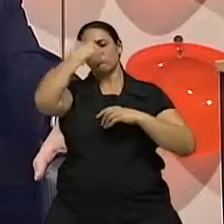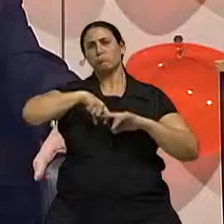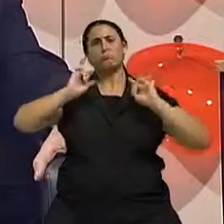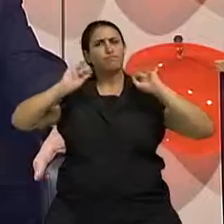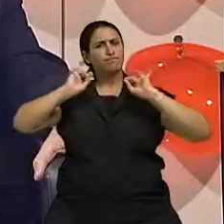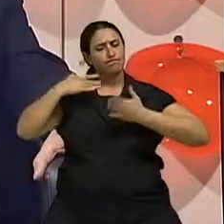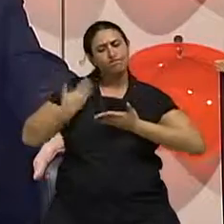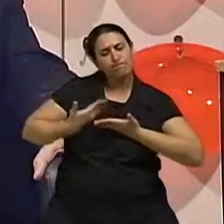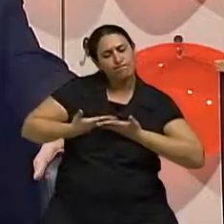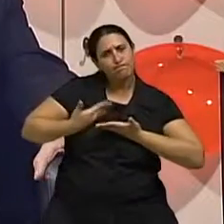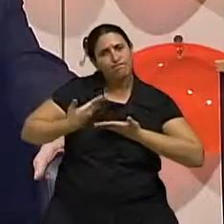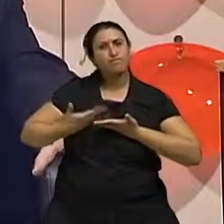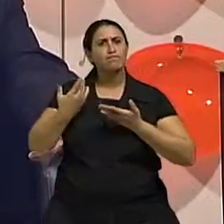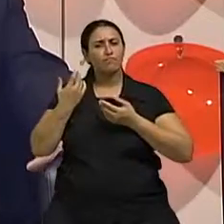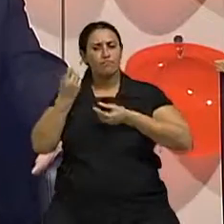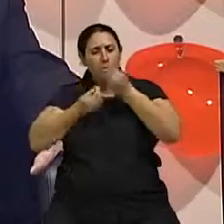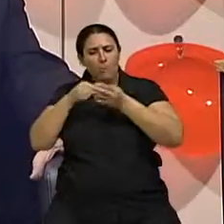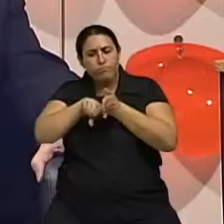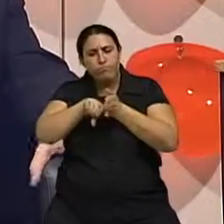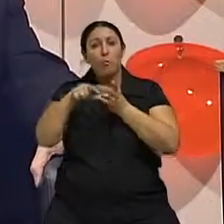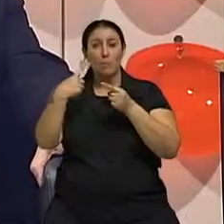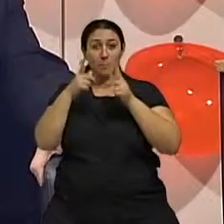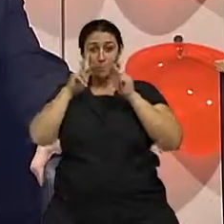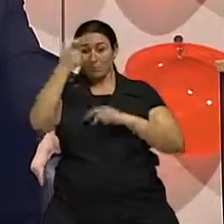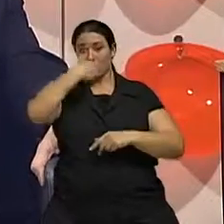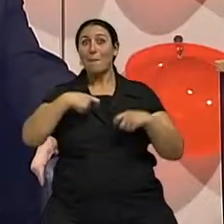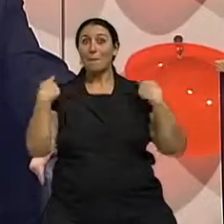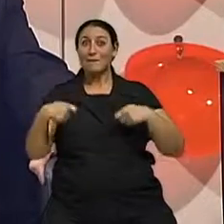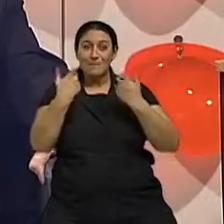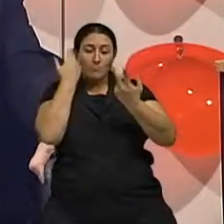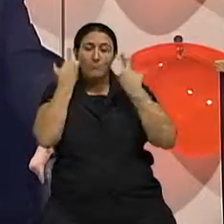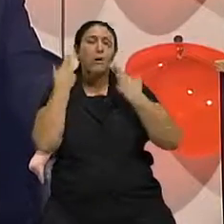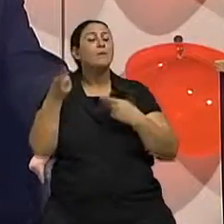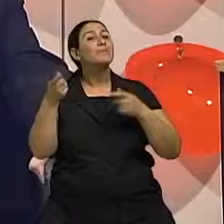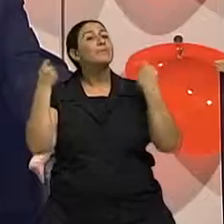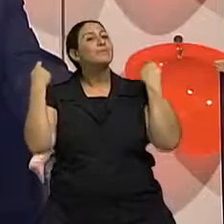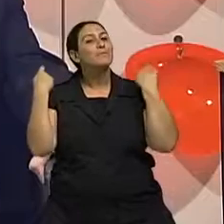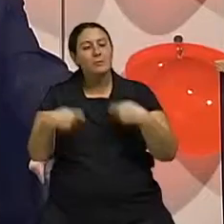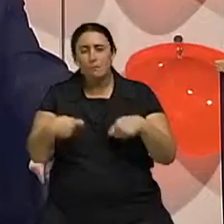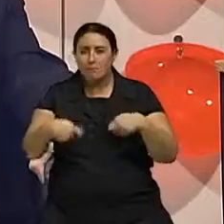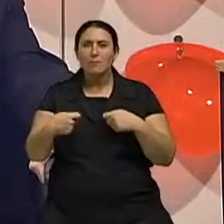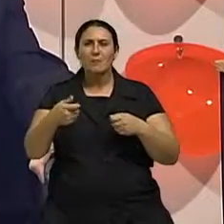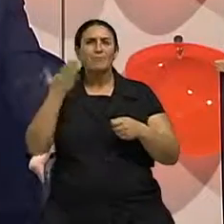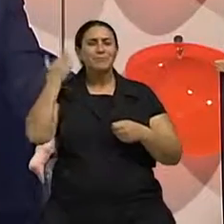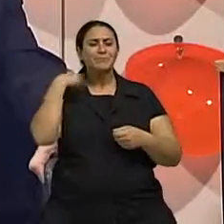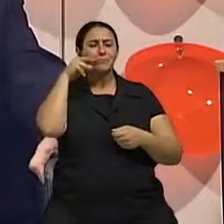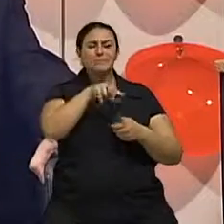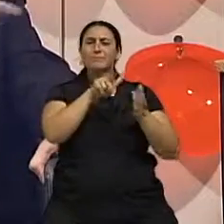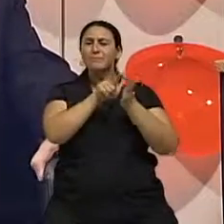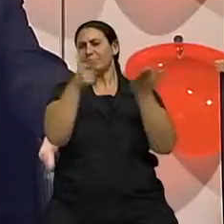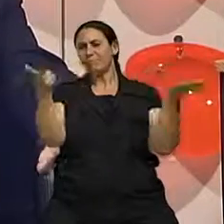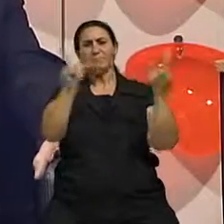E quando uma pessoa necessita fazer uma cirurgia plástica, ela deve fazer assim, como esses dias eu li em uma reportagem.